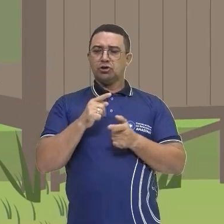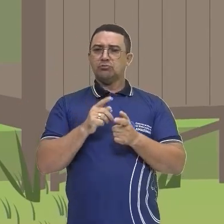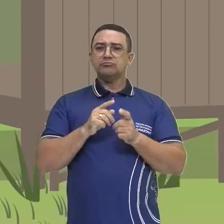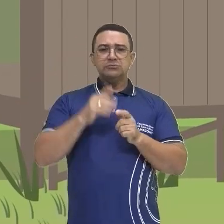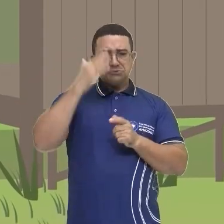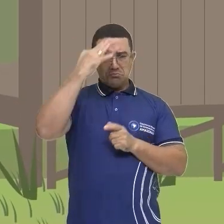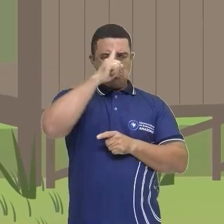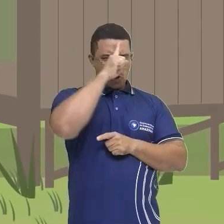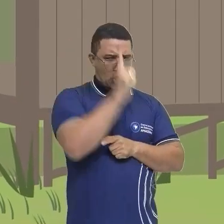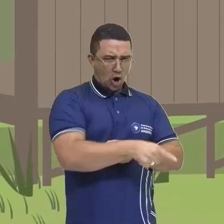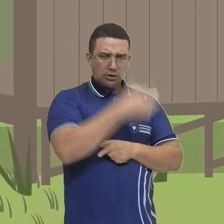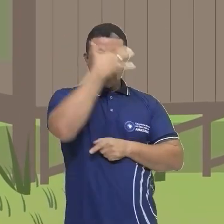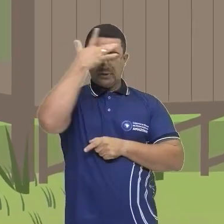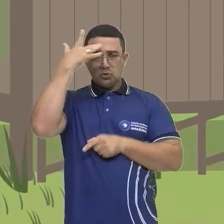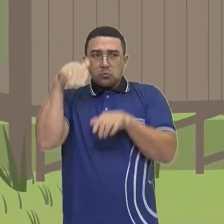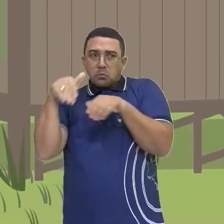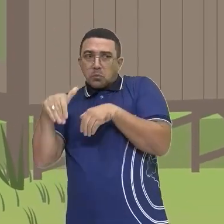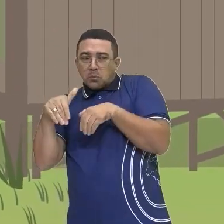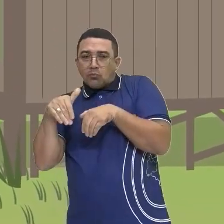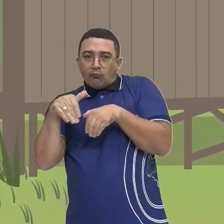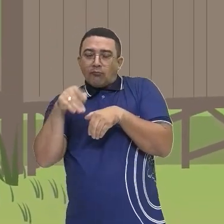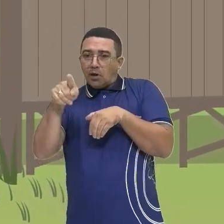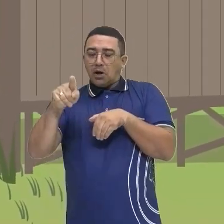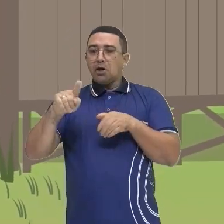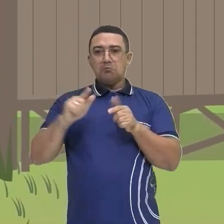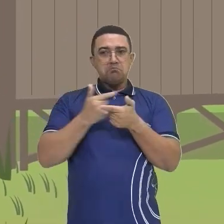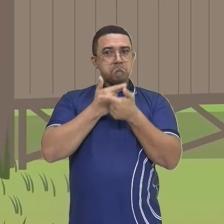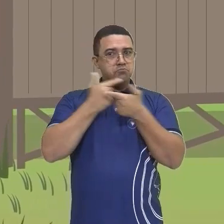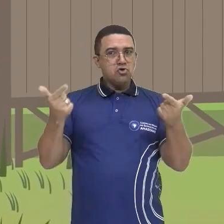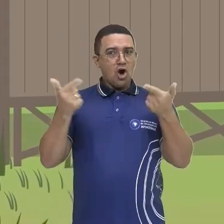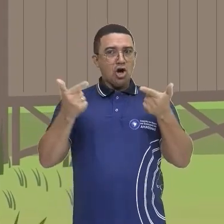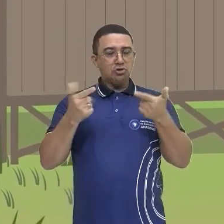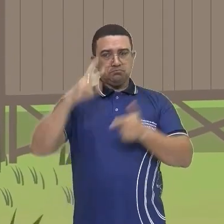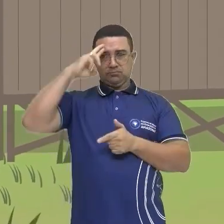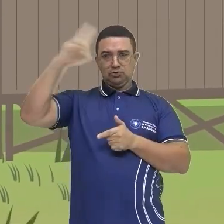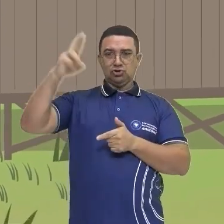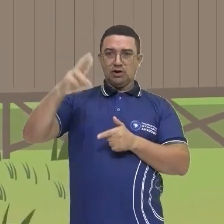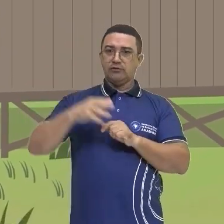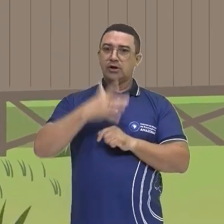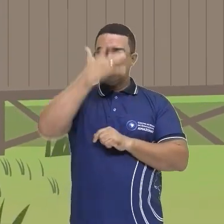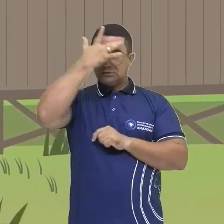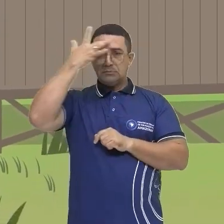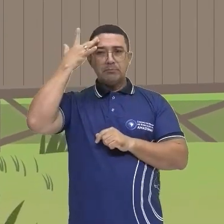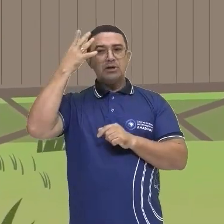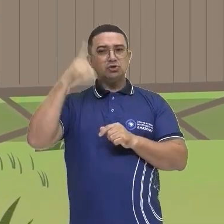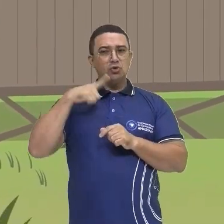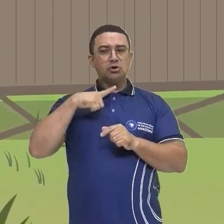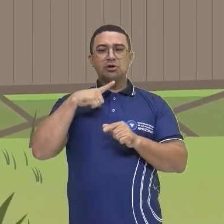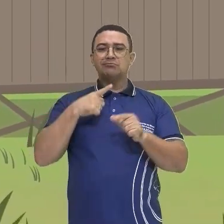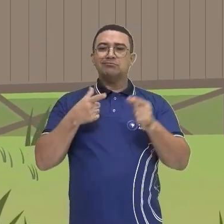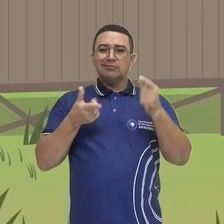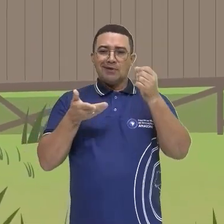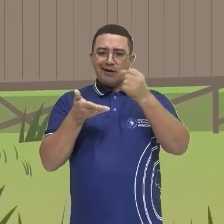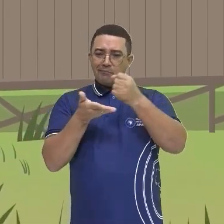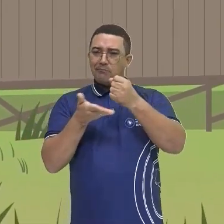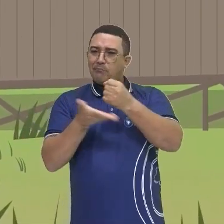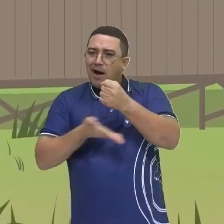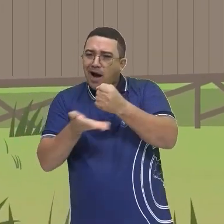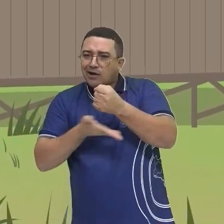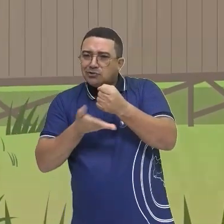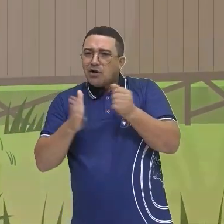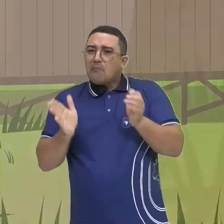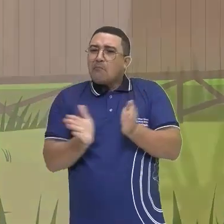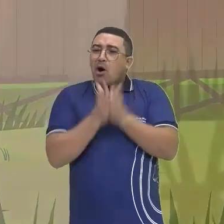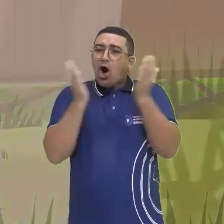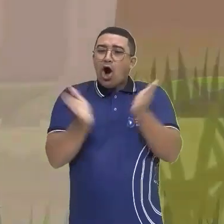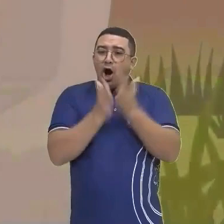capatazes, gozando dos privilégios de mando. O seringueiro provinha das camadas mais pobres da população e, na maioria